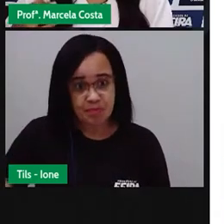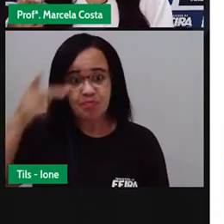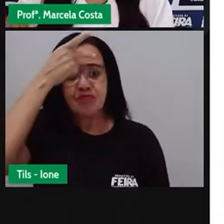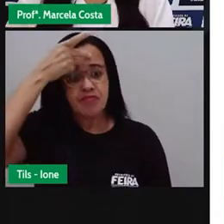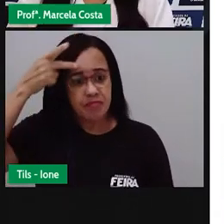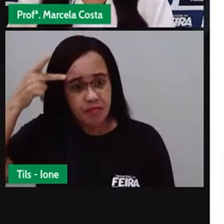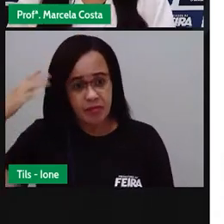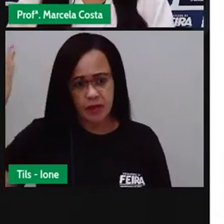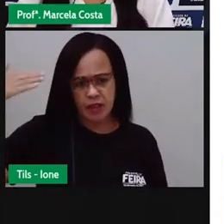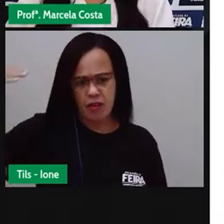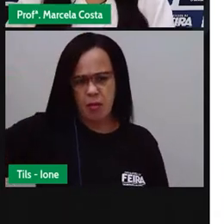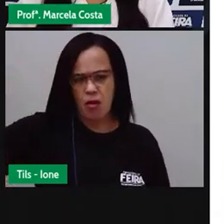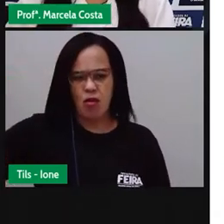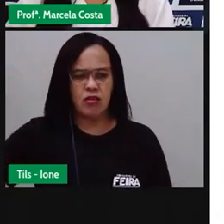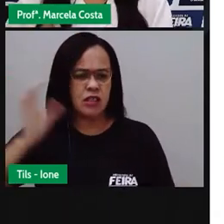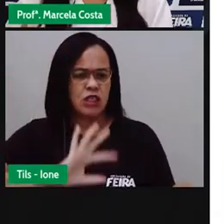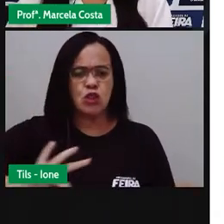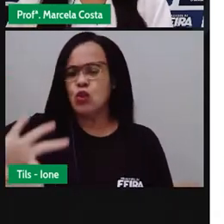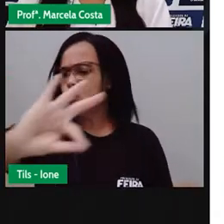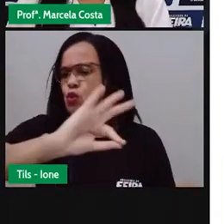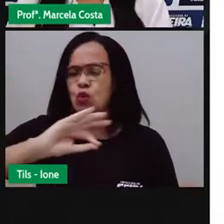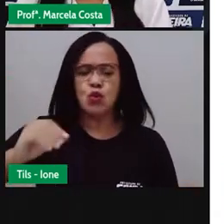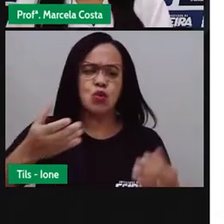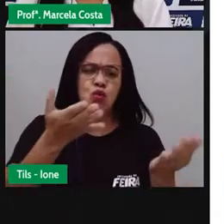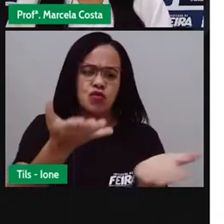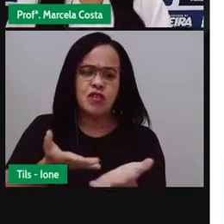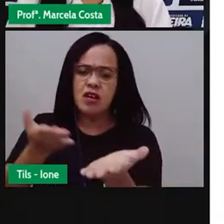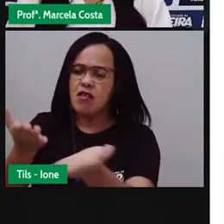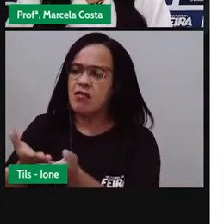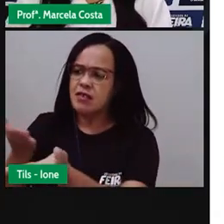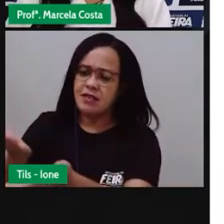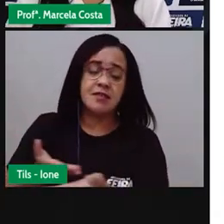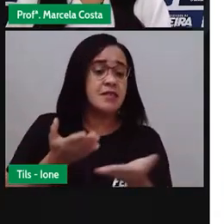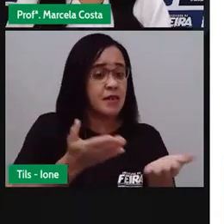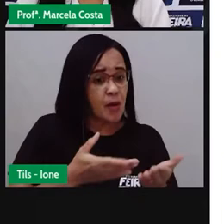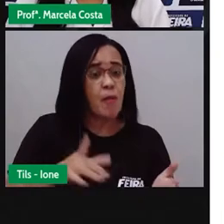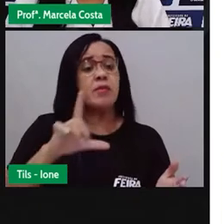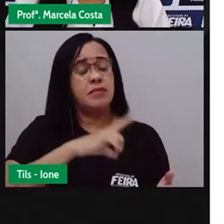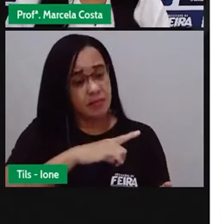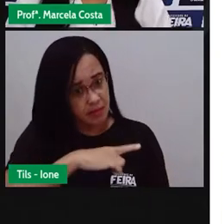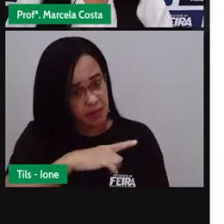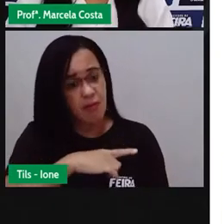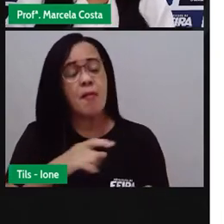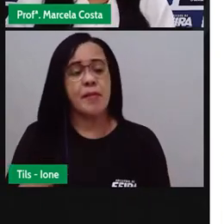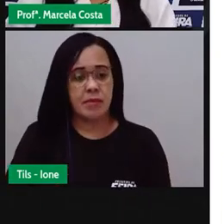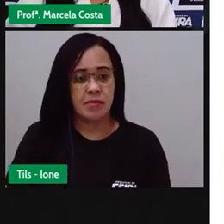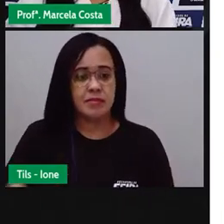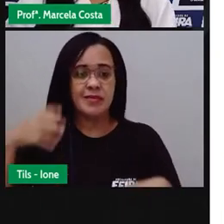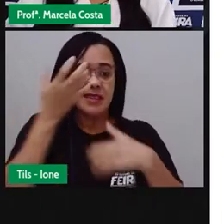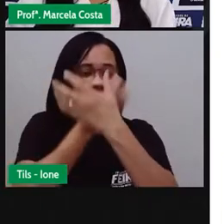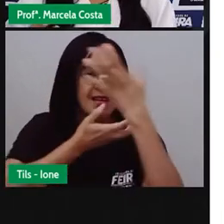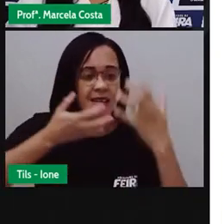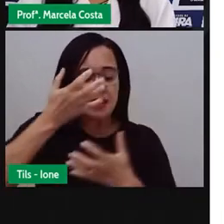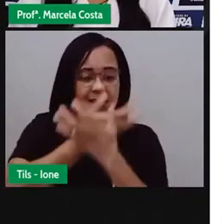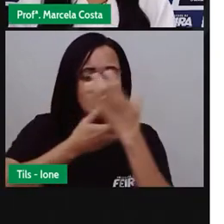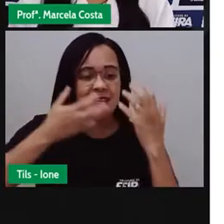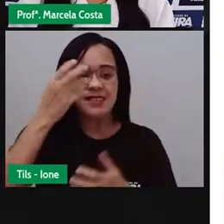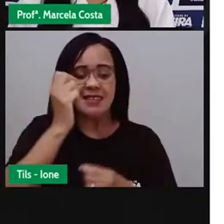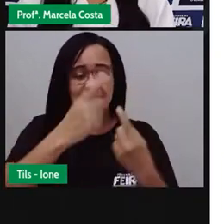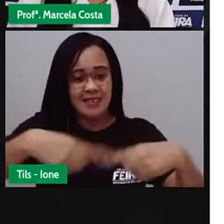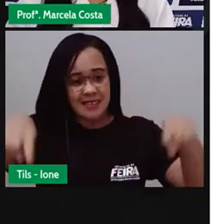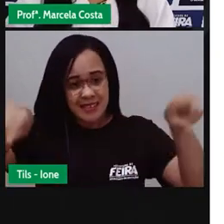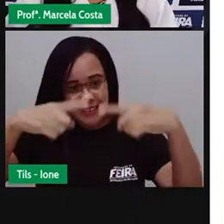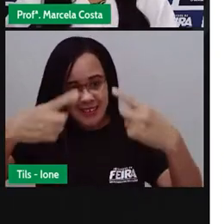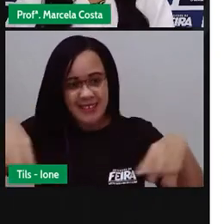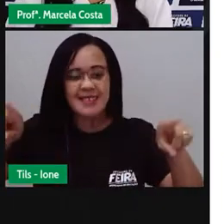de forró, cantam forró, cantam chote. Artistas muito conhecidos na